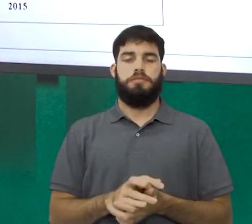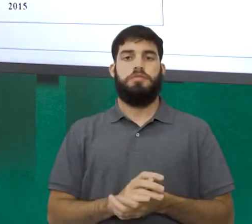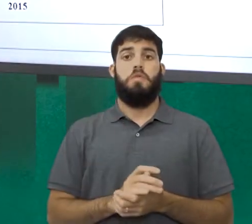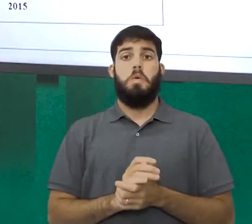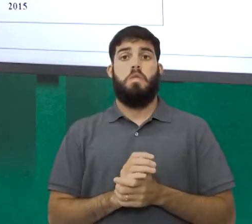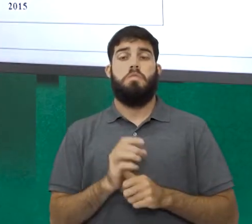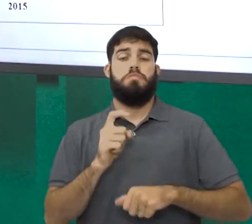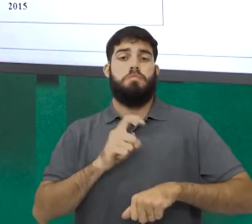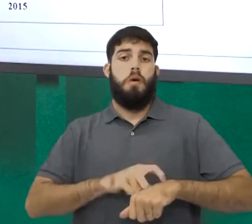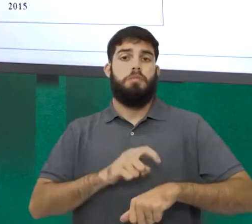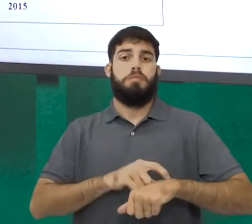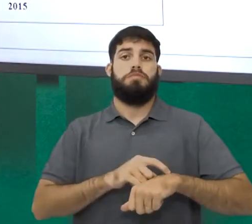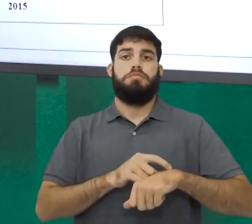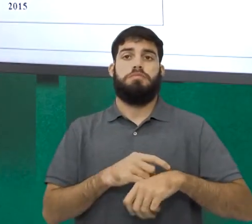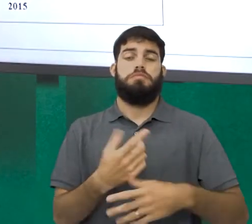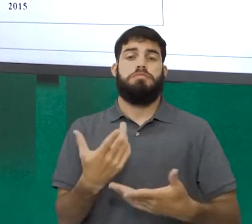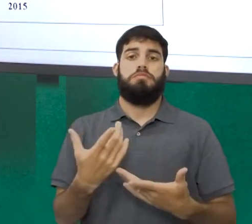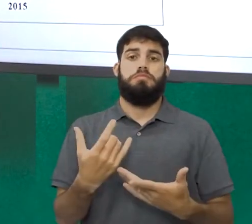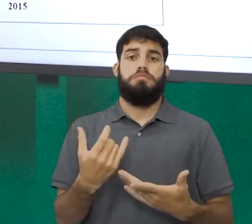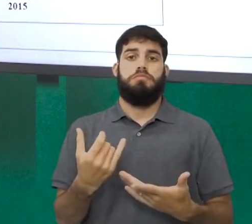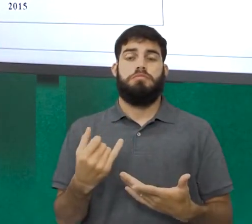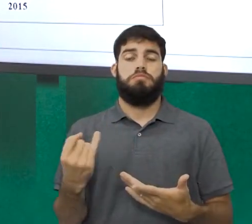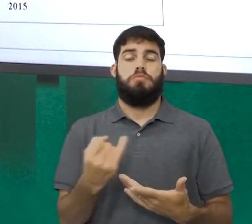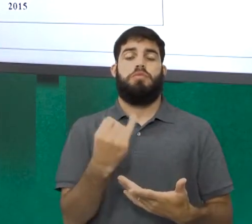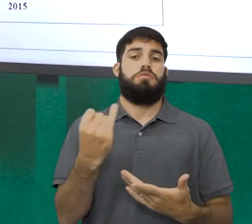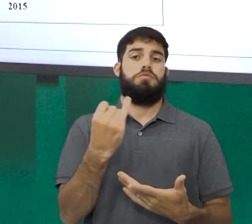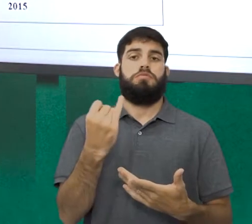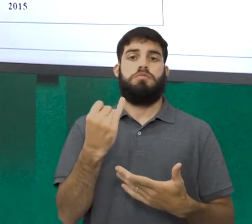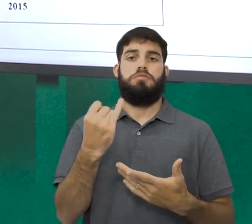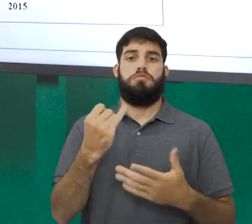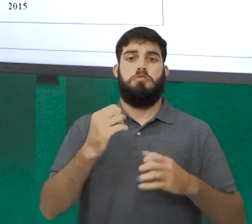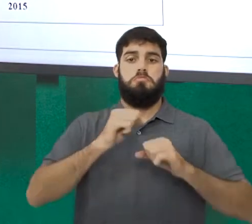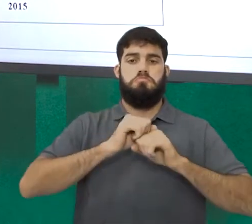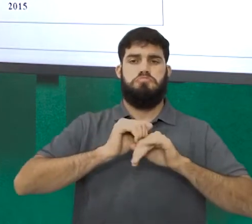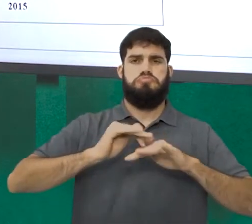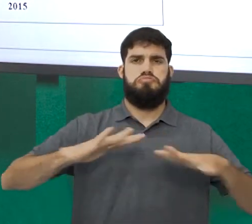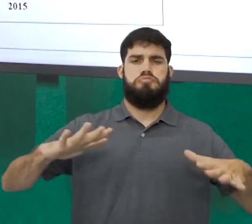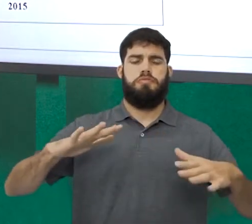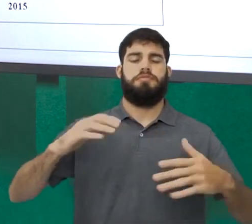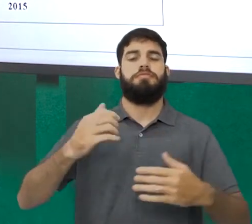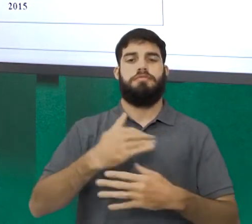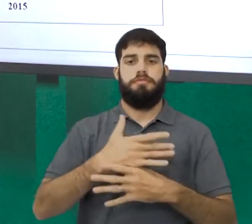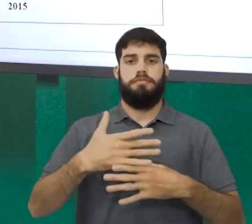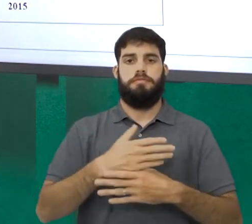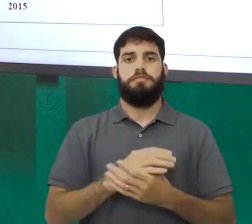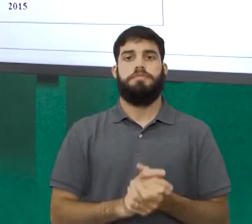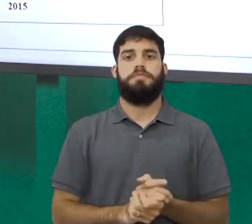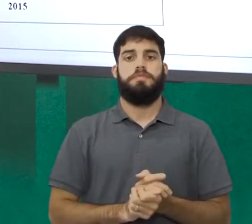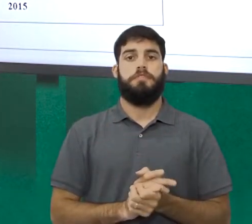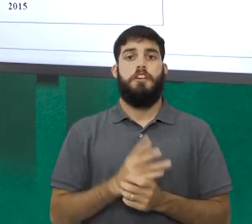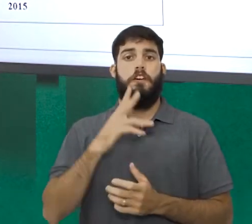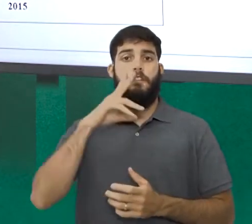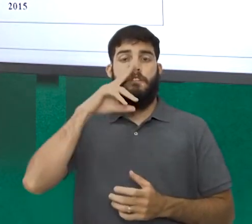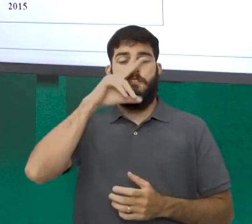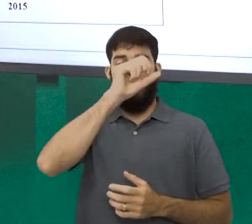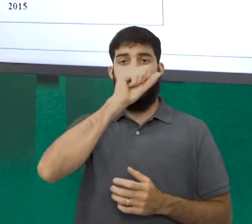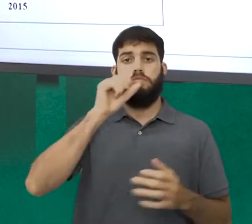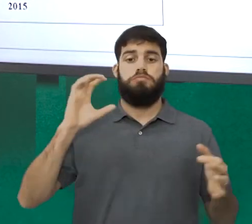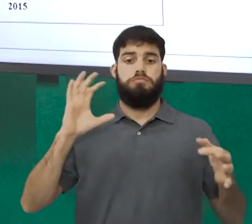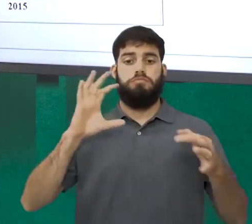grande impulso desse fenômeno de urbanização, que está fortemente vinculado à